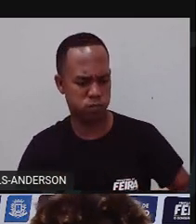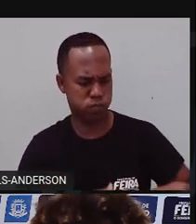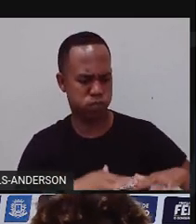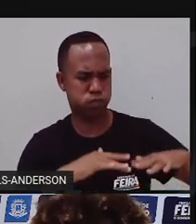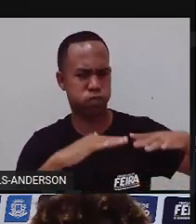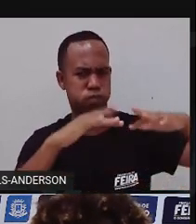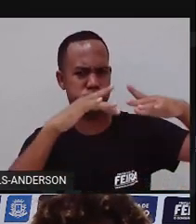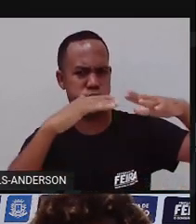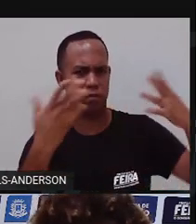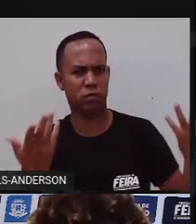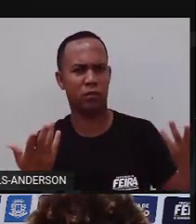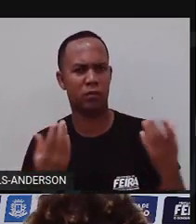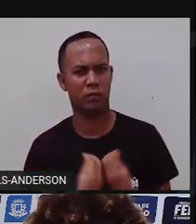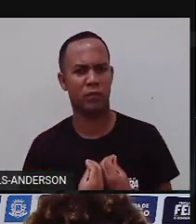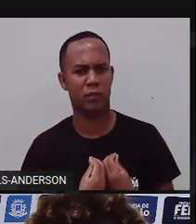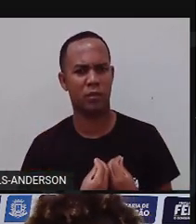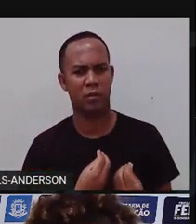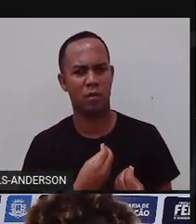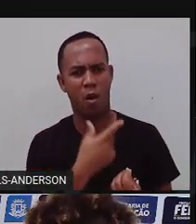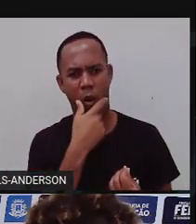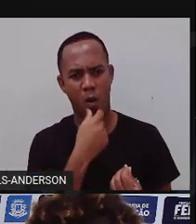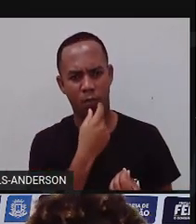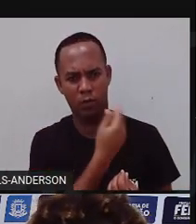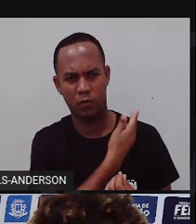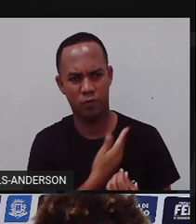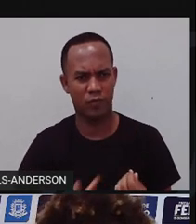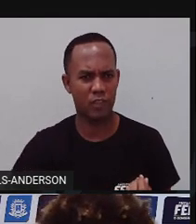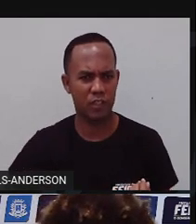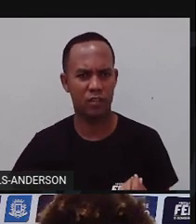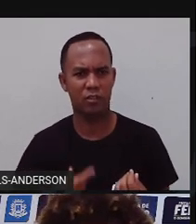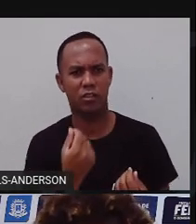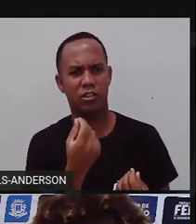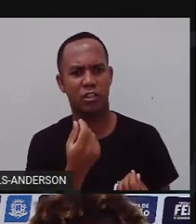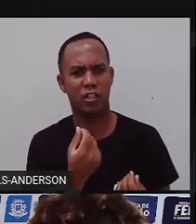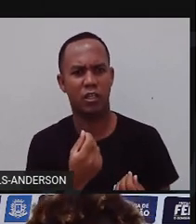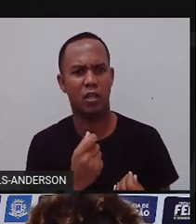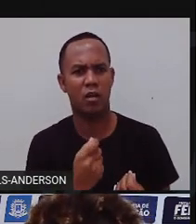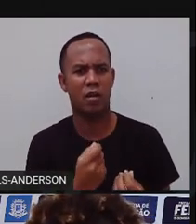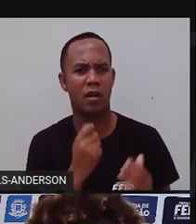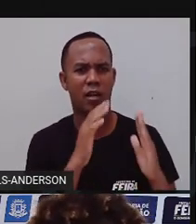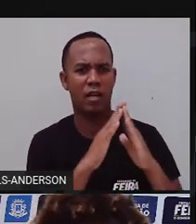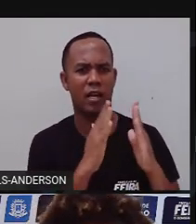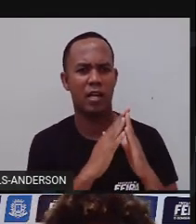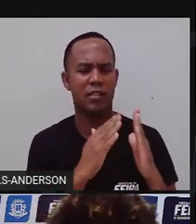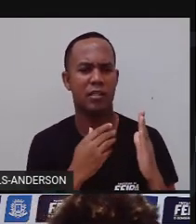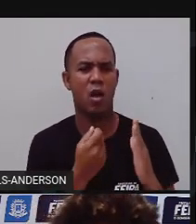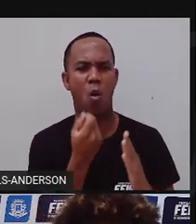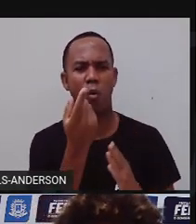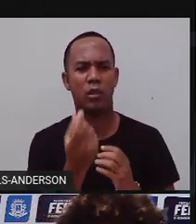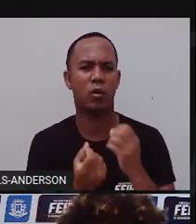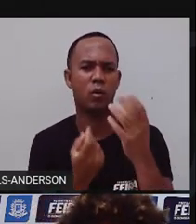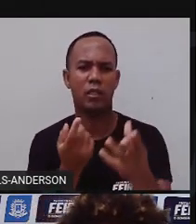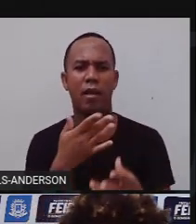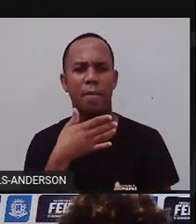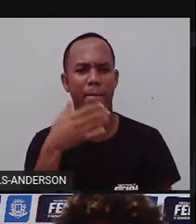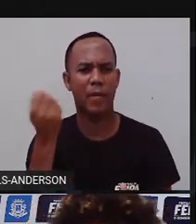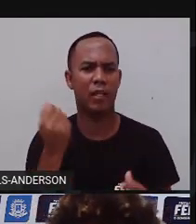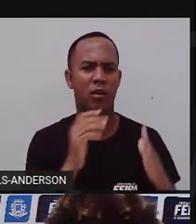lugar pobre. E o presidente vai usar o dinheiro para dar outra casa para essas pessoas. E não vai poder melhorar as escolas e